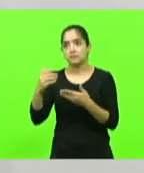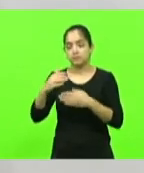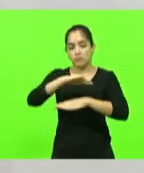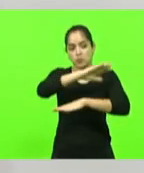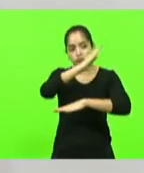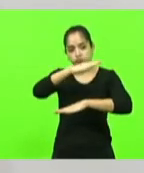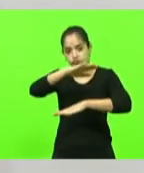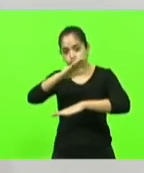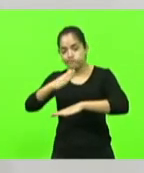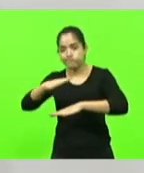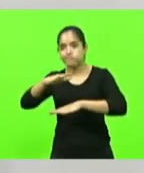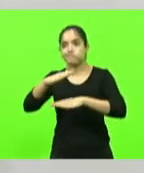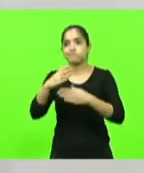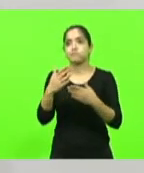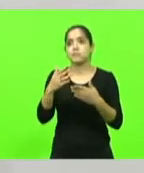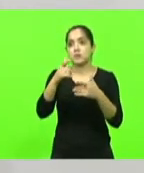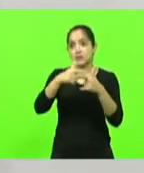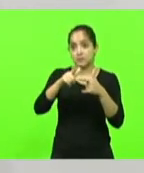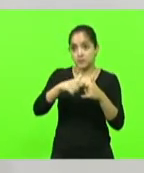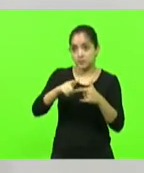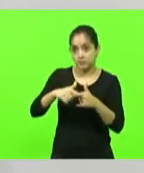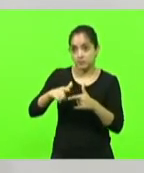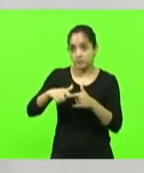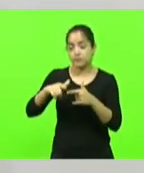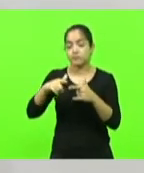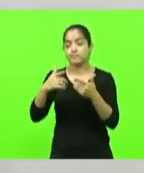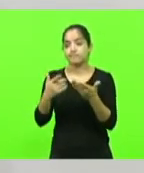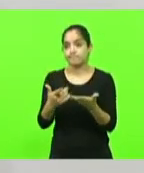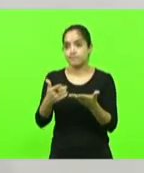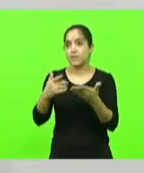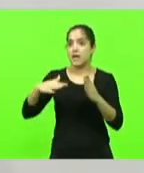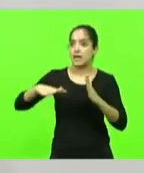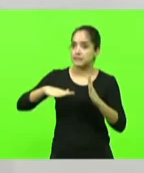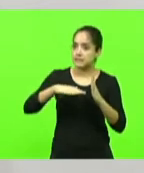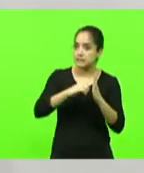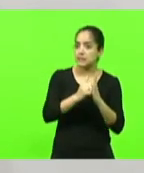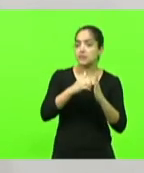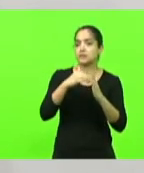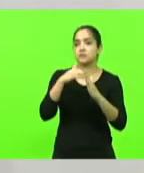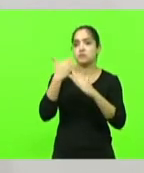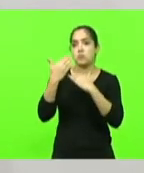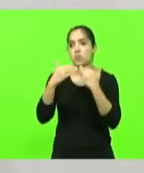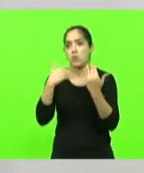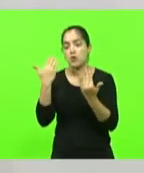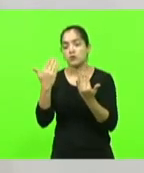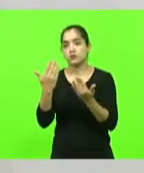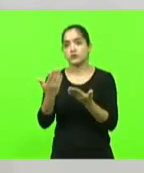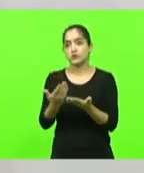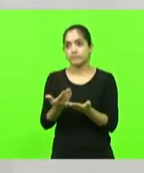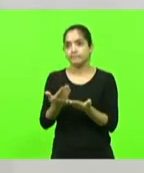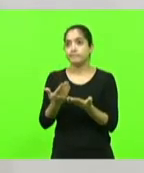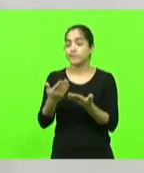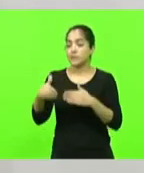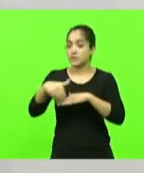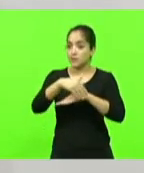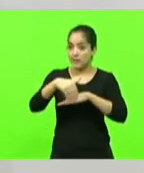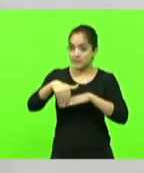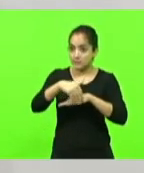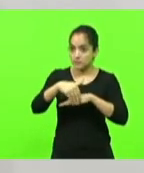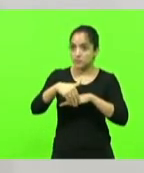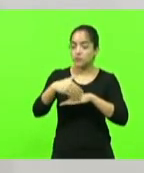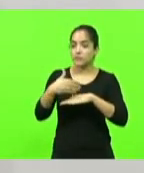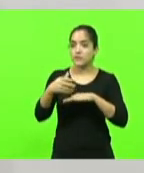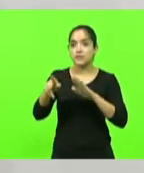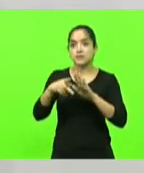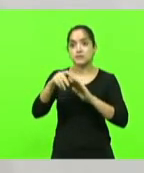perdem freio e acabam ceifando vidas e acidentes e causando todo o transtorno então as rodovias de Santa